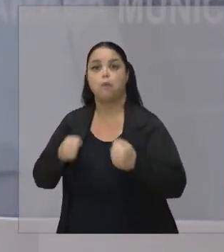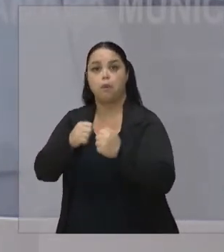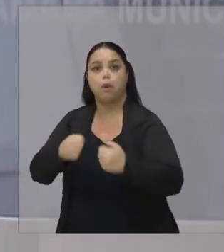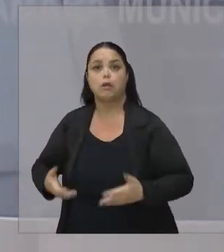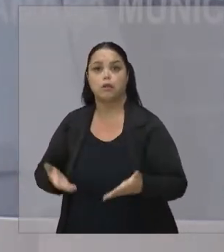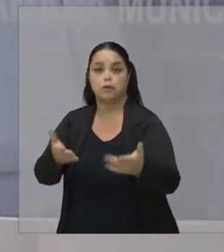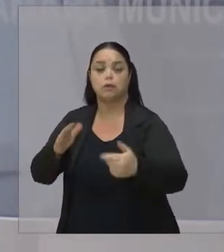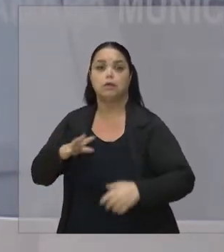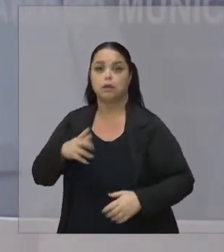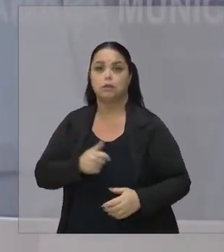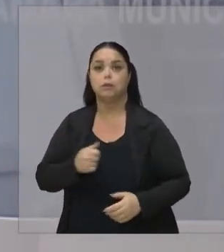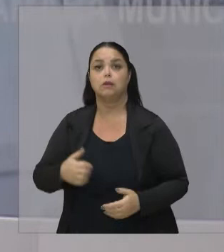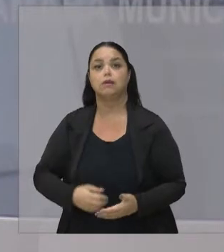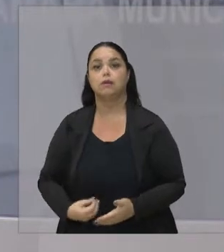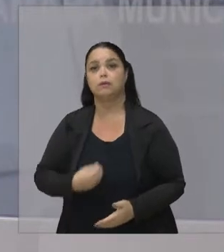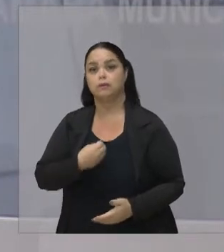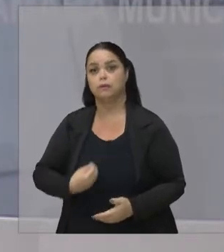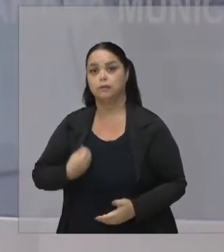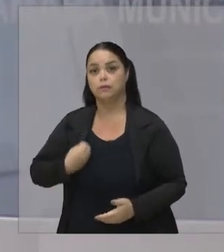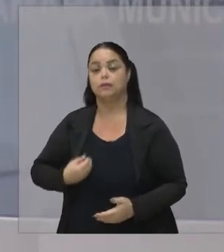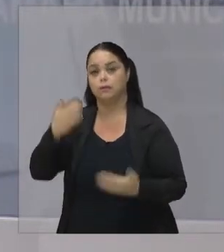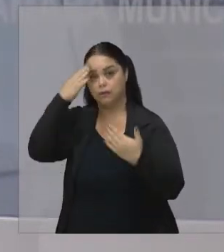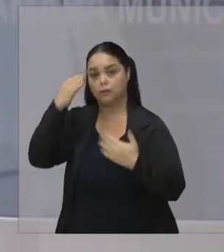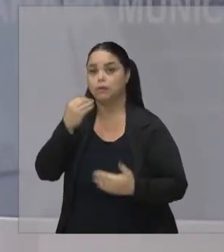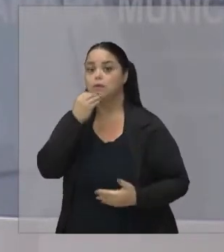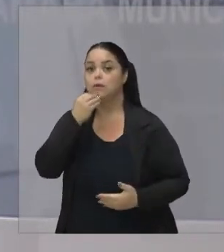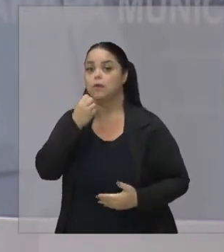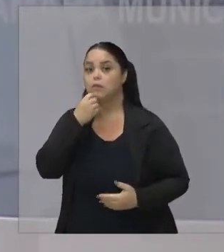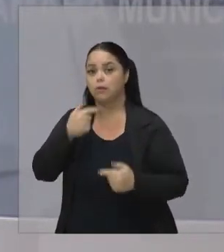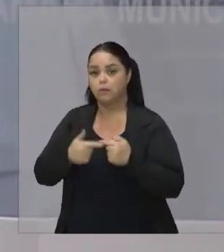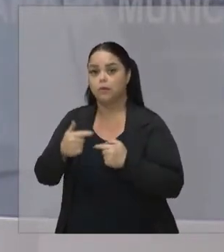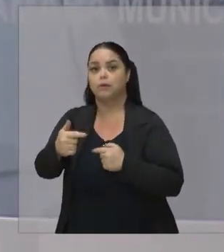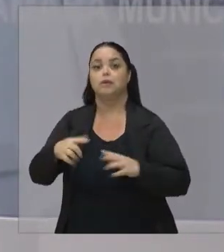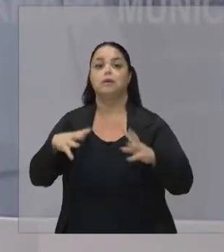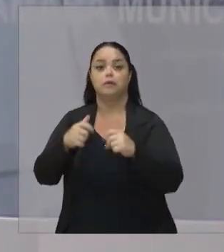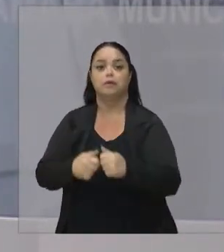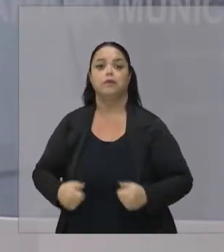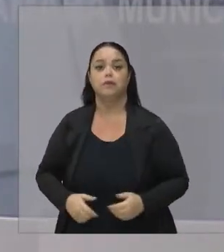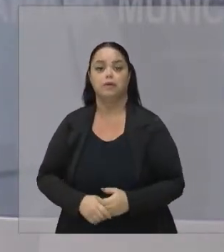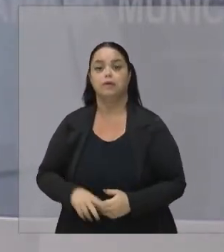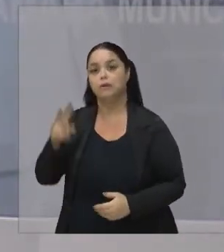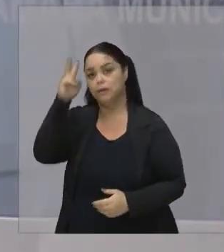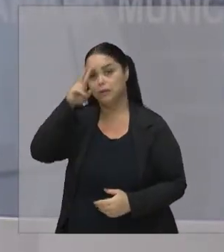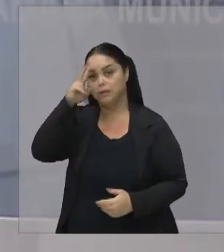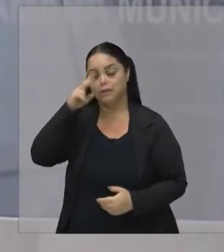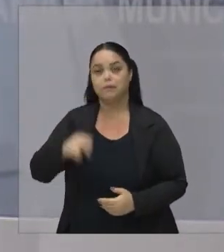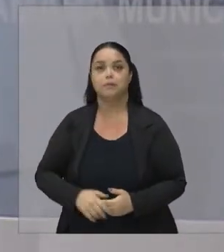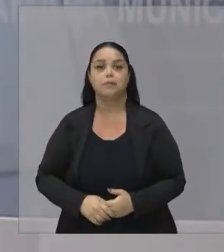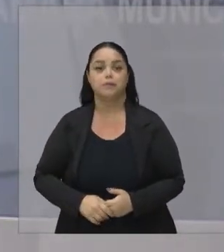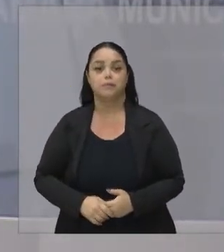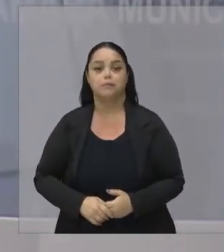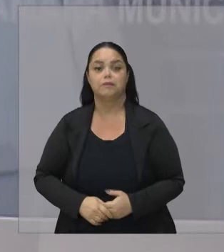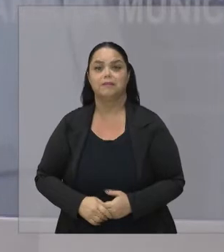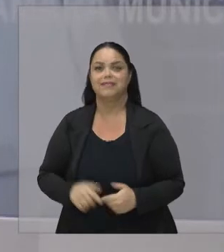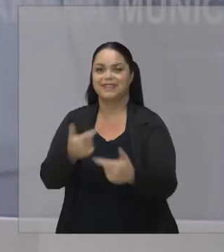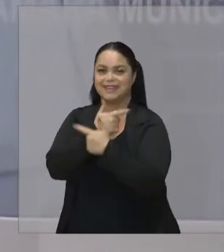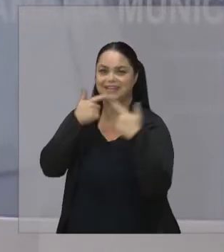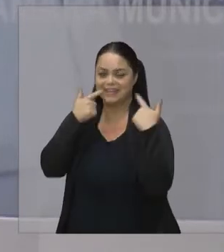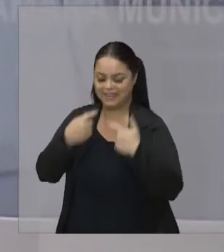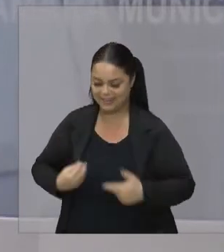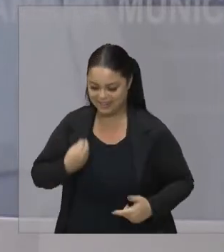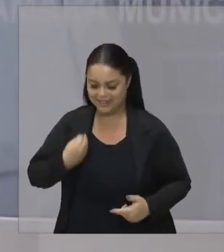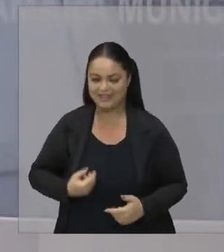vidas Agradeço a oportunidade Que Deus abençoe Uma ótima semana Para todos vocês Lembrando Sorria para a vida